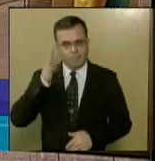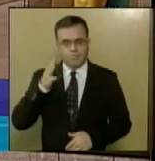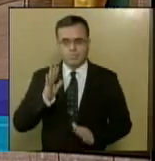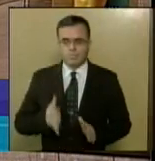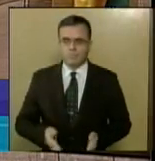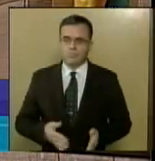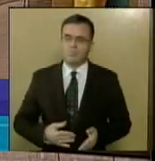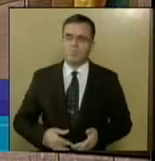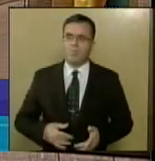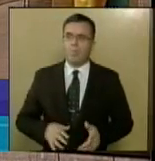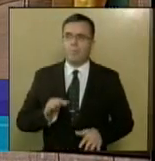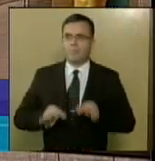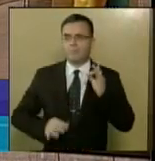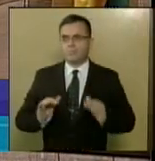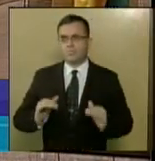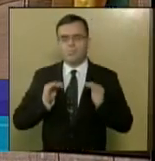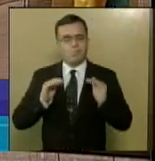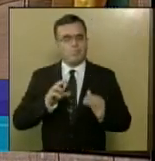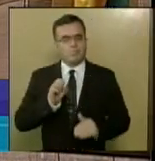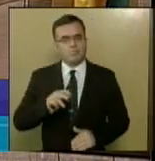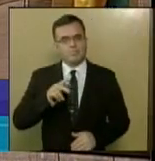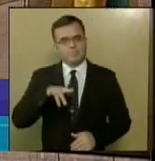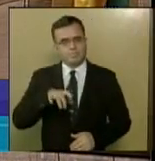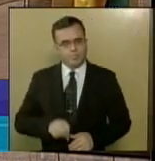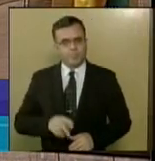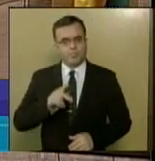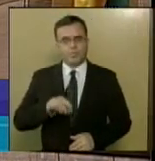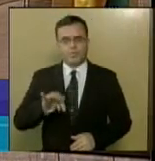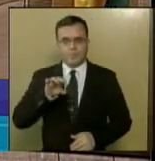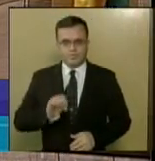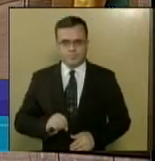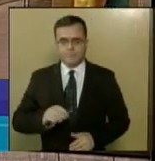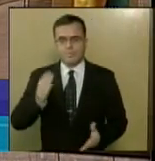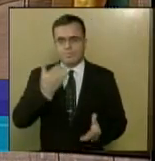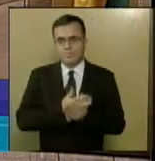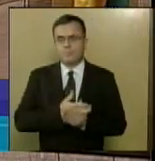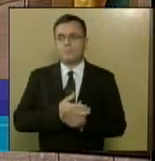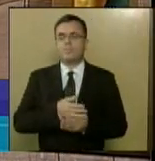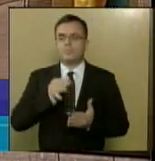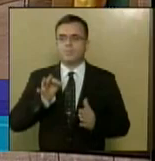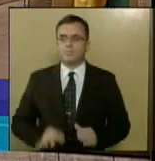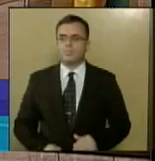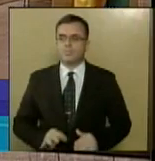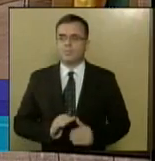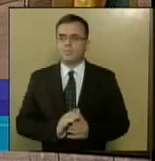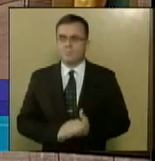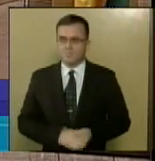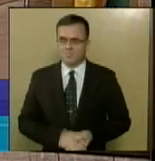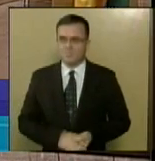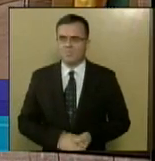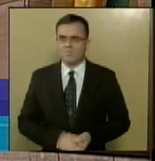considerada pelo desembargador Roberto Eugênio da Fonseca Porto, na ação penal número...